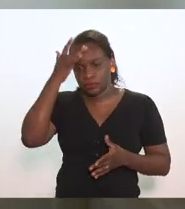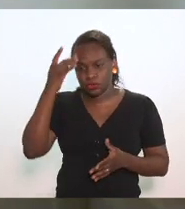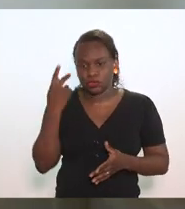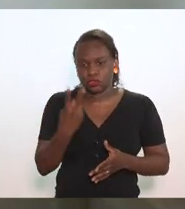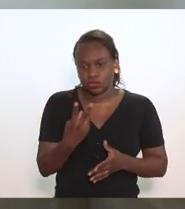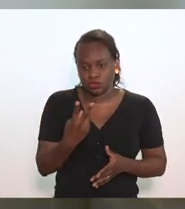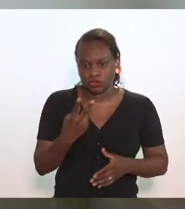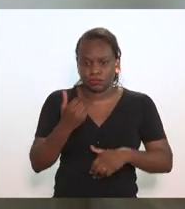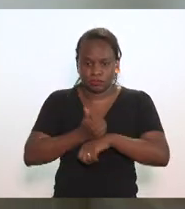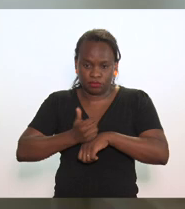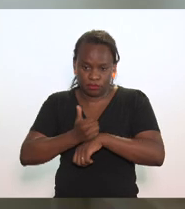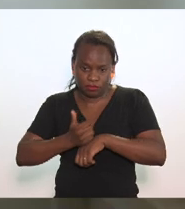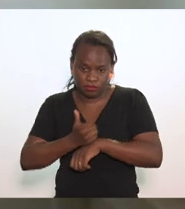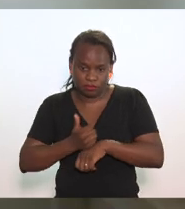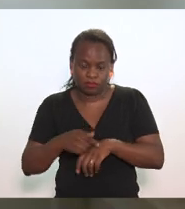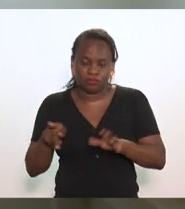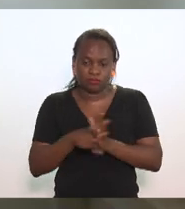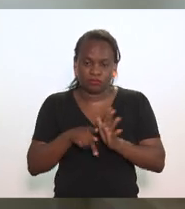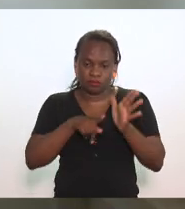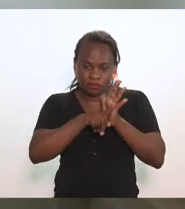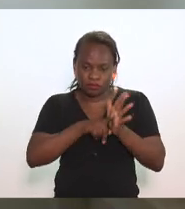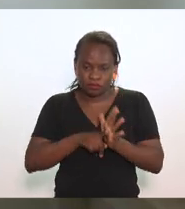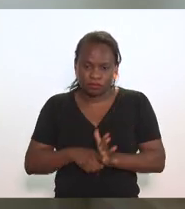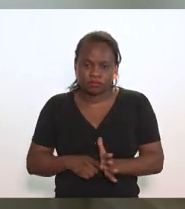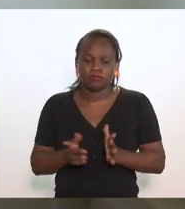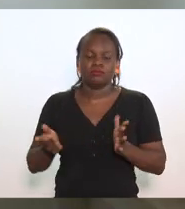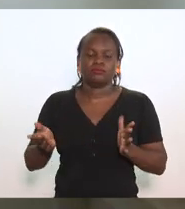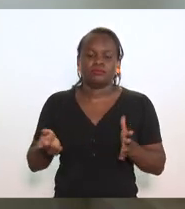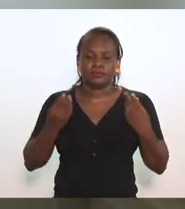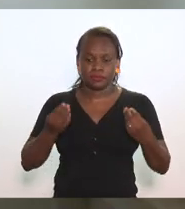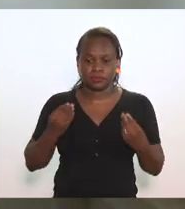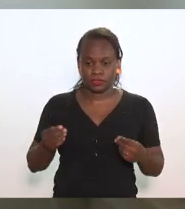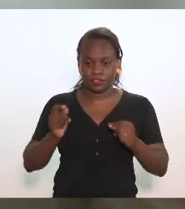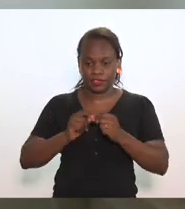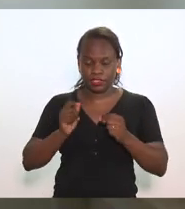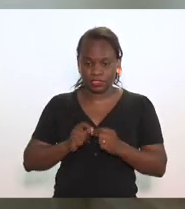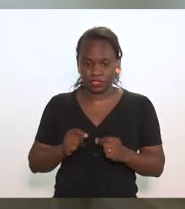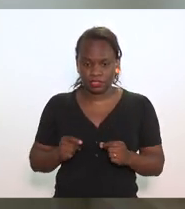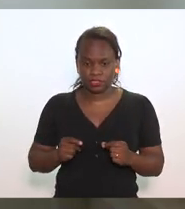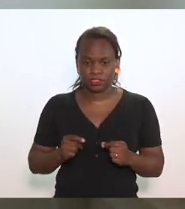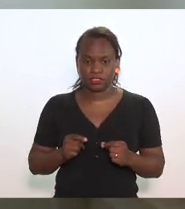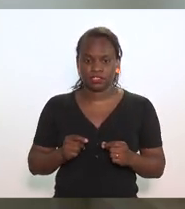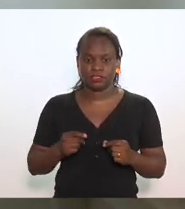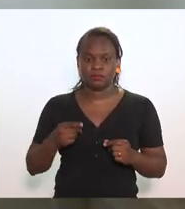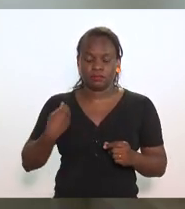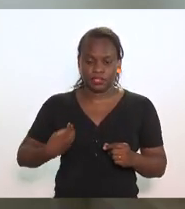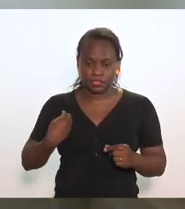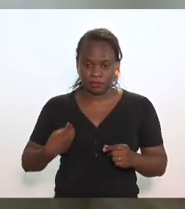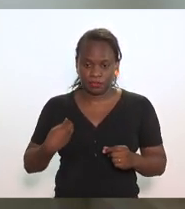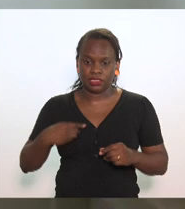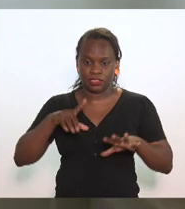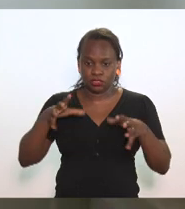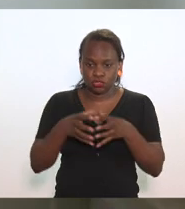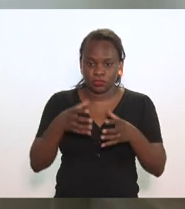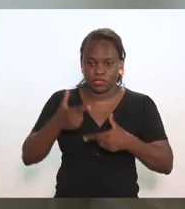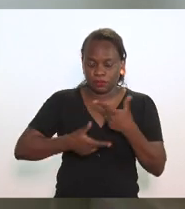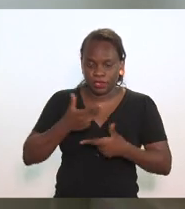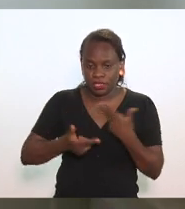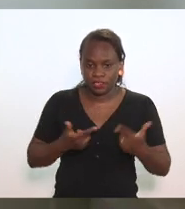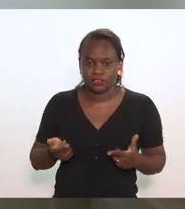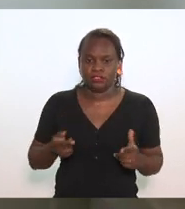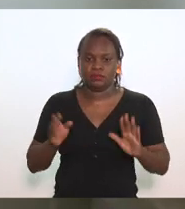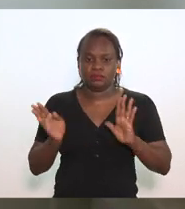profissionais, auditores fiscais, para participarem deste grupo de trabalho, de